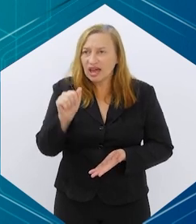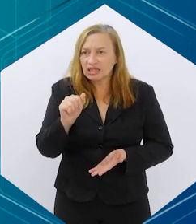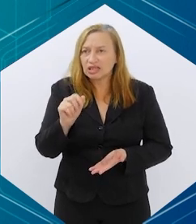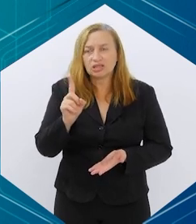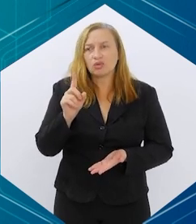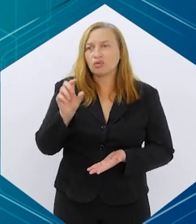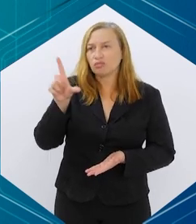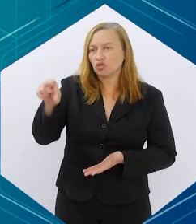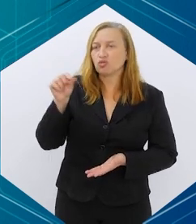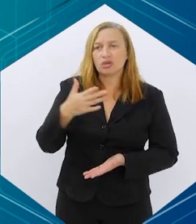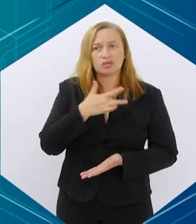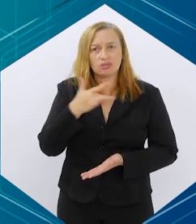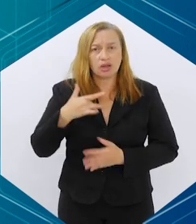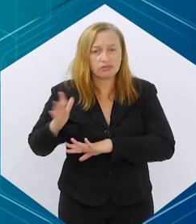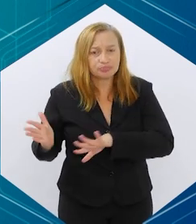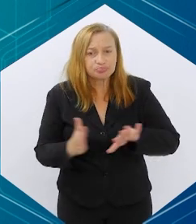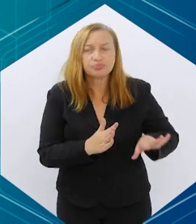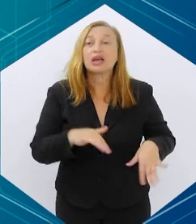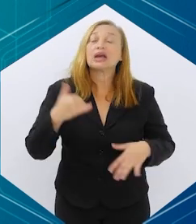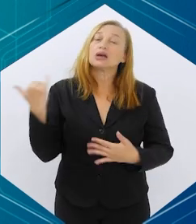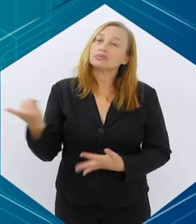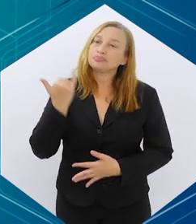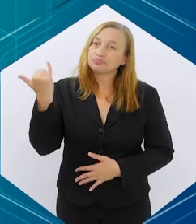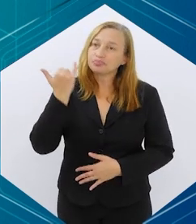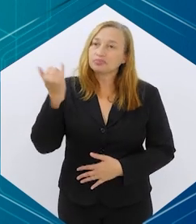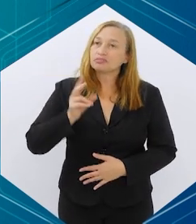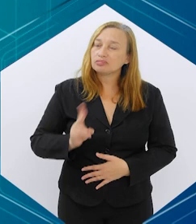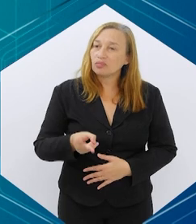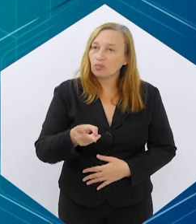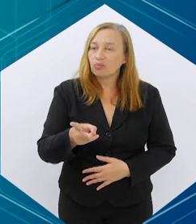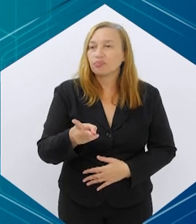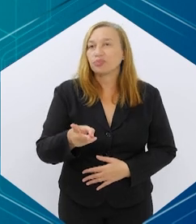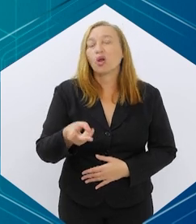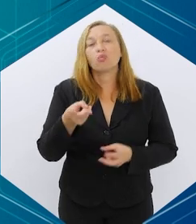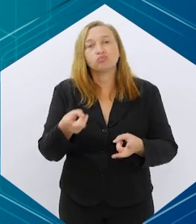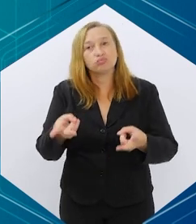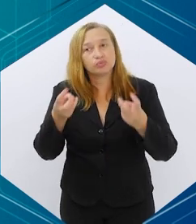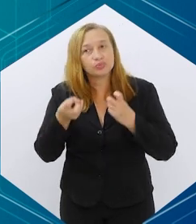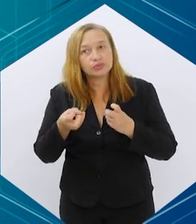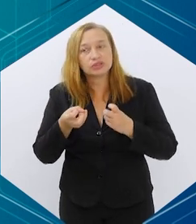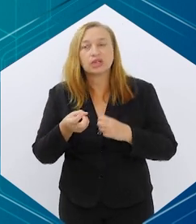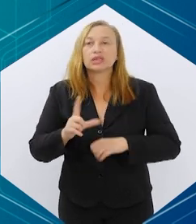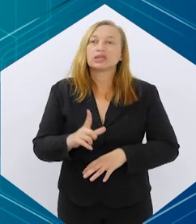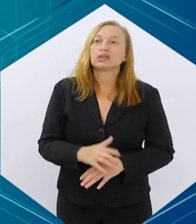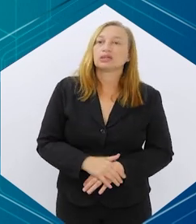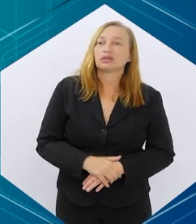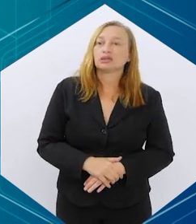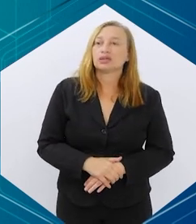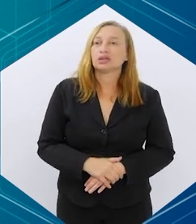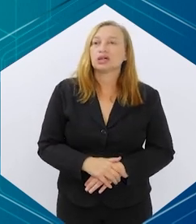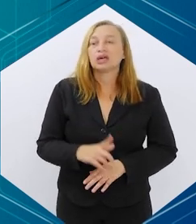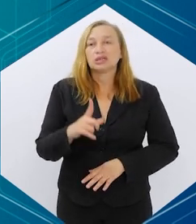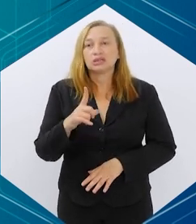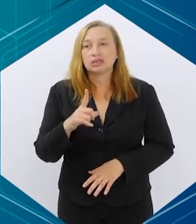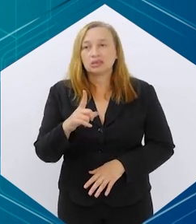ingredientes, não vai ser uma opção saudável, né? Então, é importante sempre observar se você tem